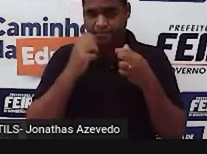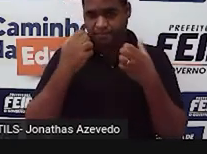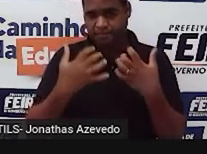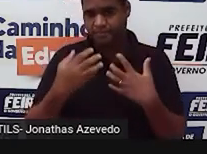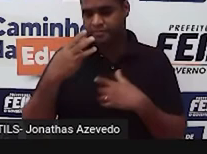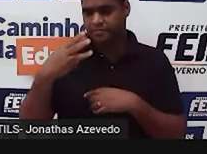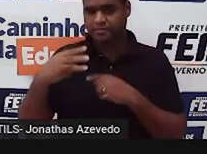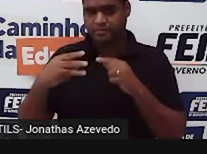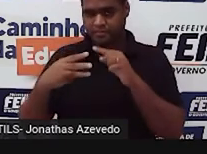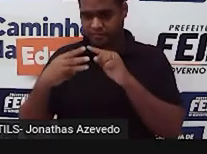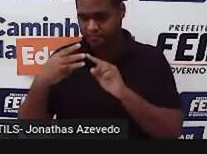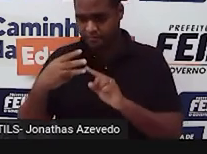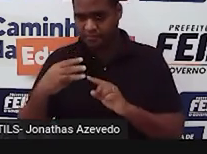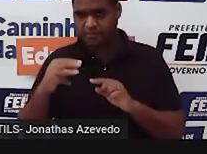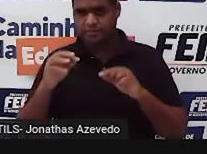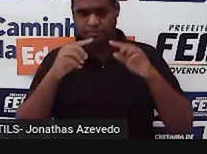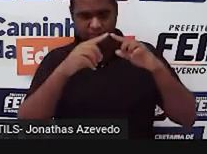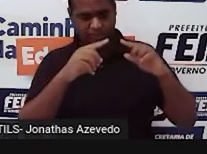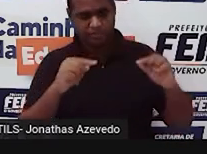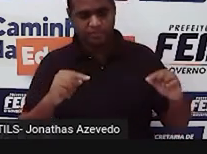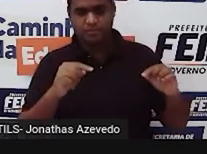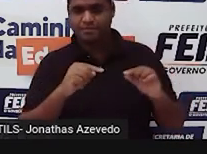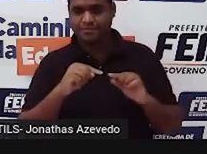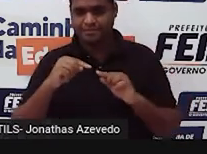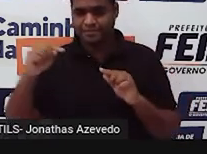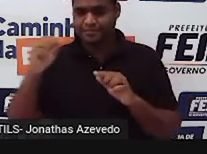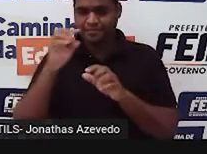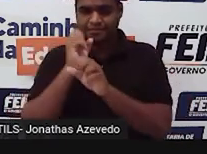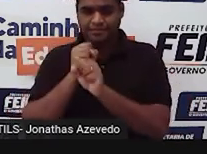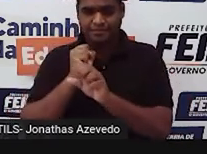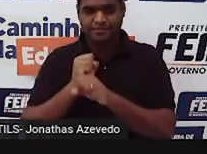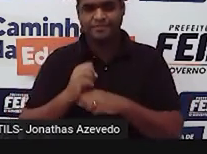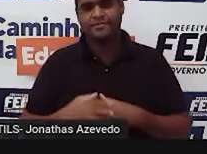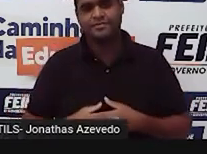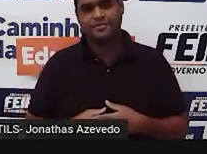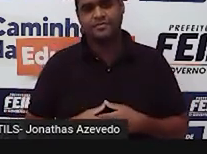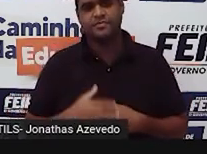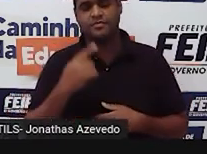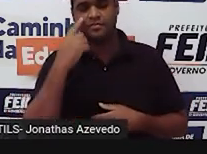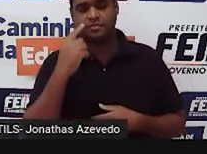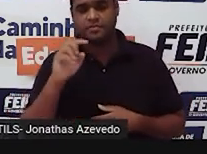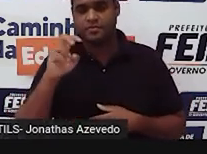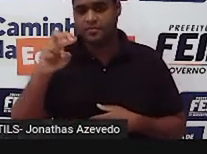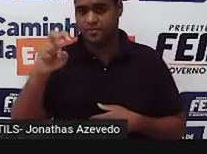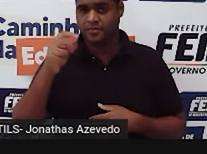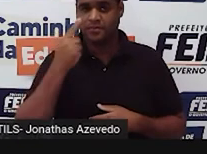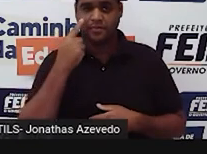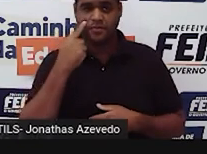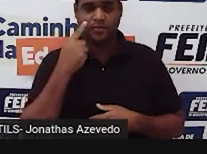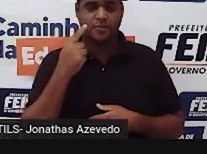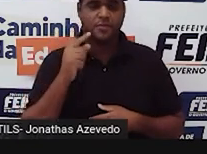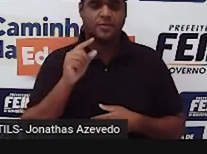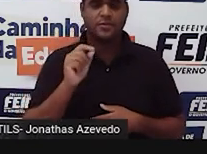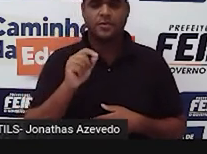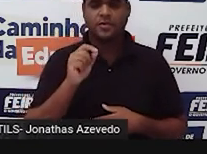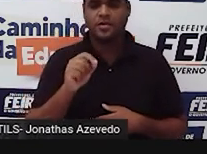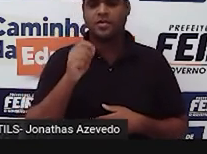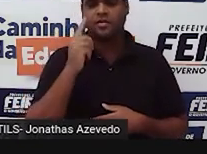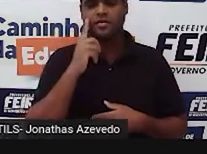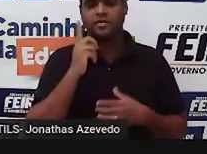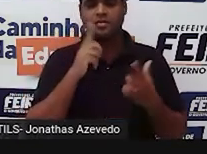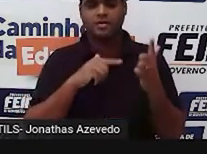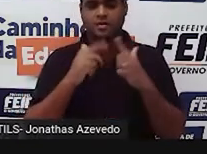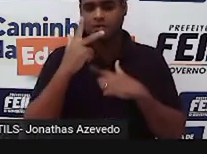os três lados. Agora, vou pegar o lado 5 e vou ver se esse lado 5 é menor